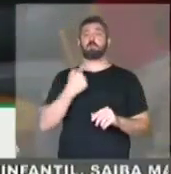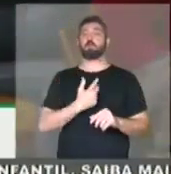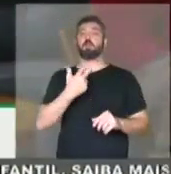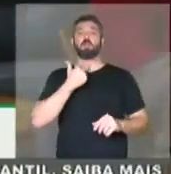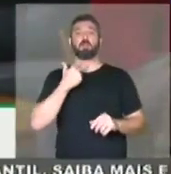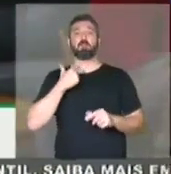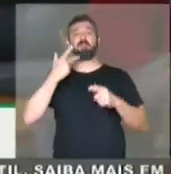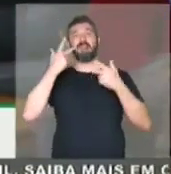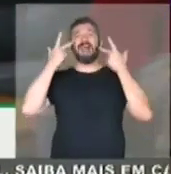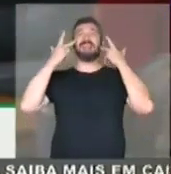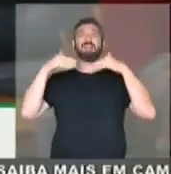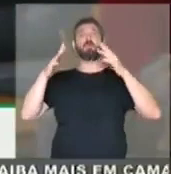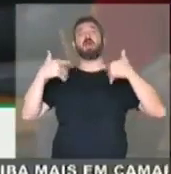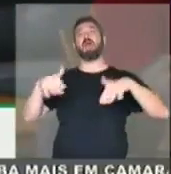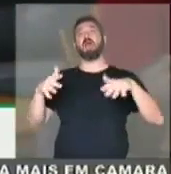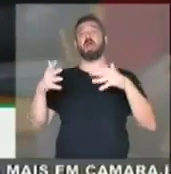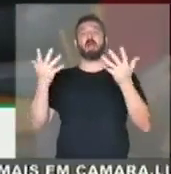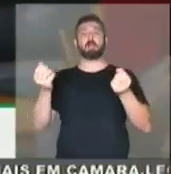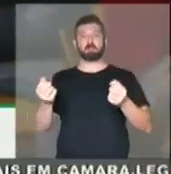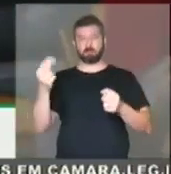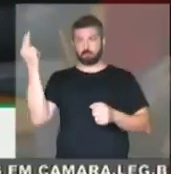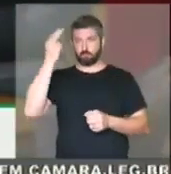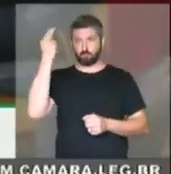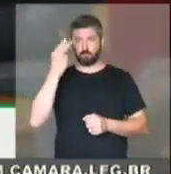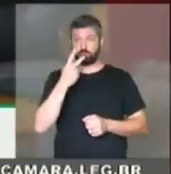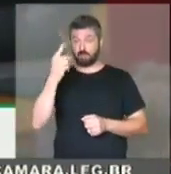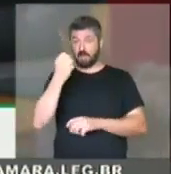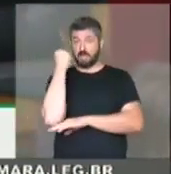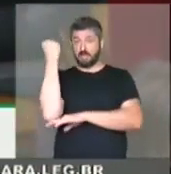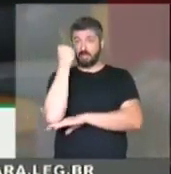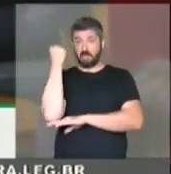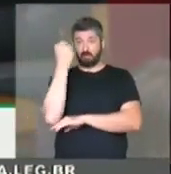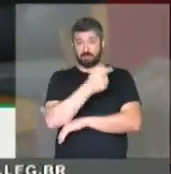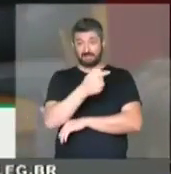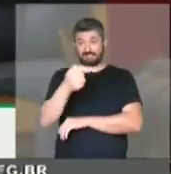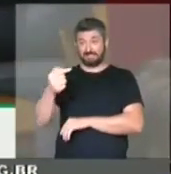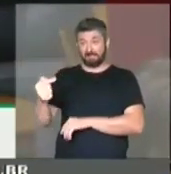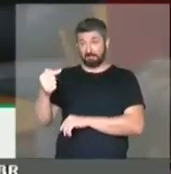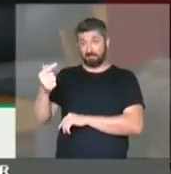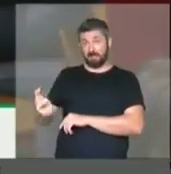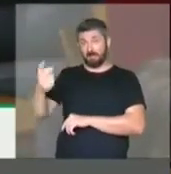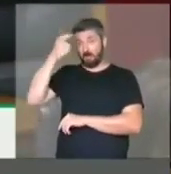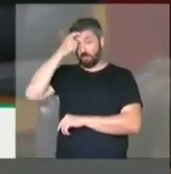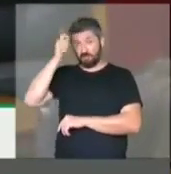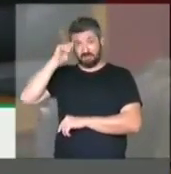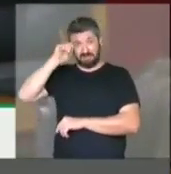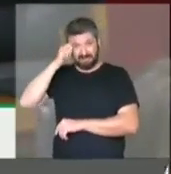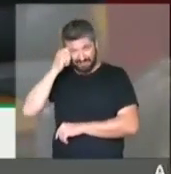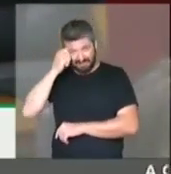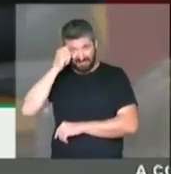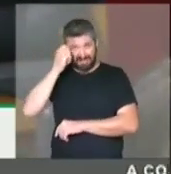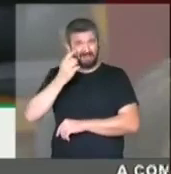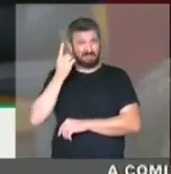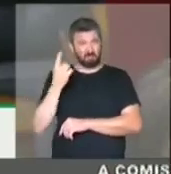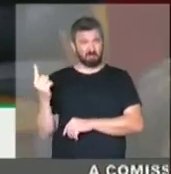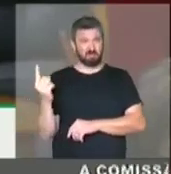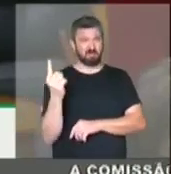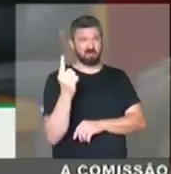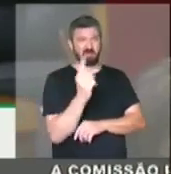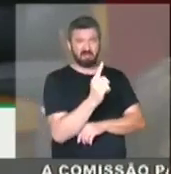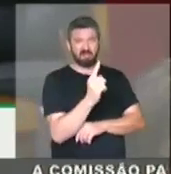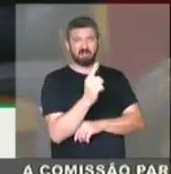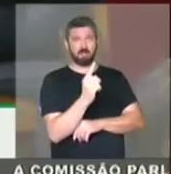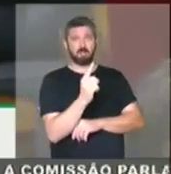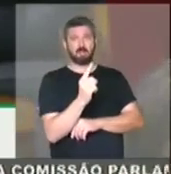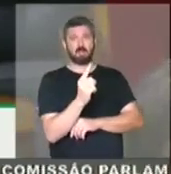presidente, naturalizar ou aceitar. Quero dizer que é muito grave, na Semana da Consciência Negra, você ter um deputado que venha